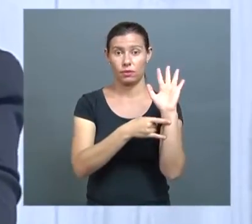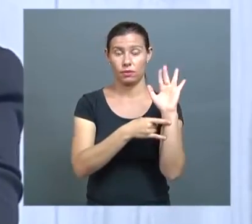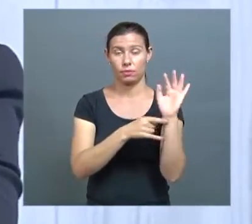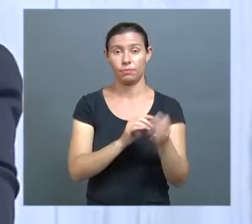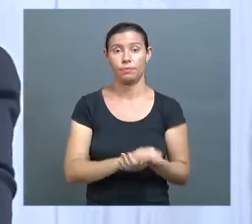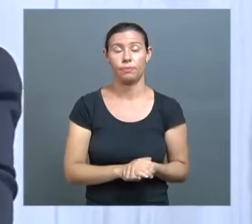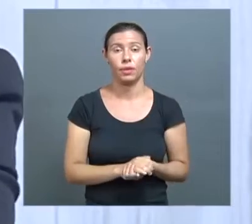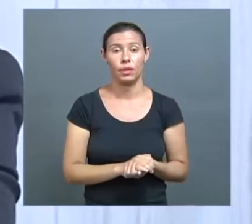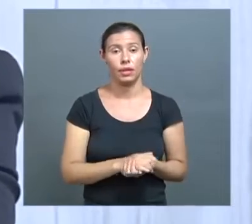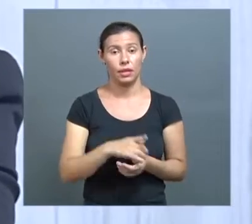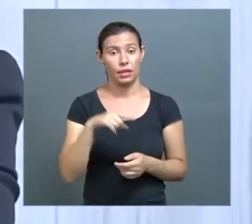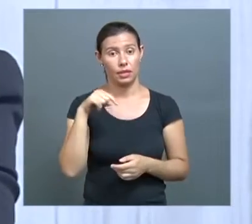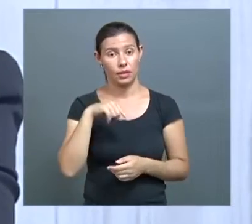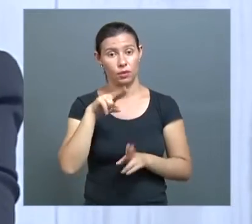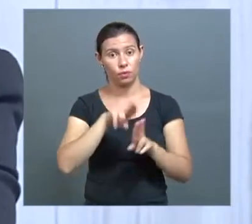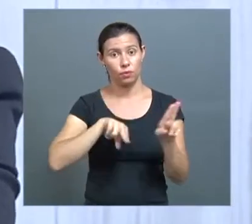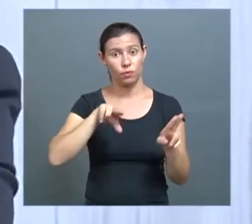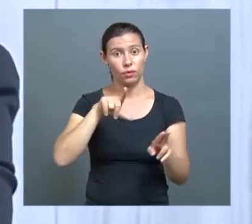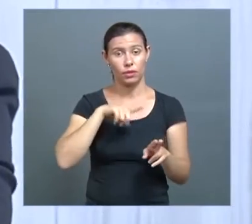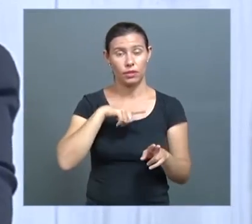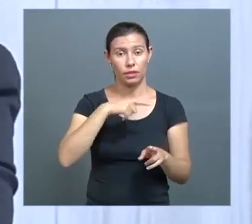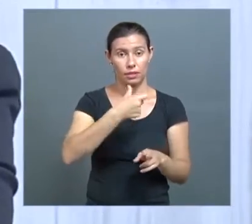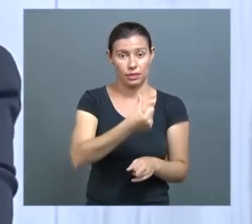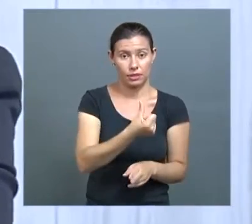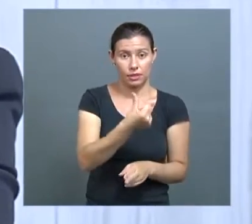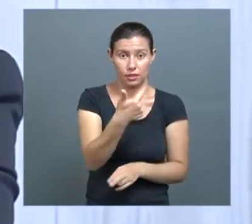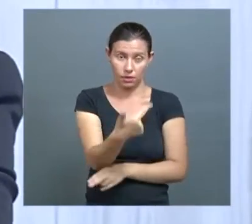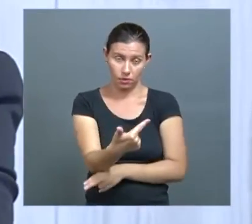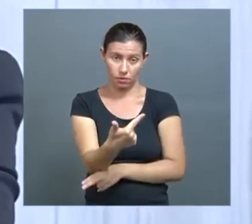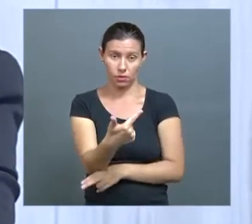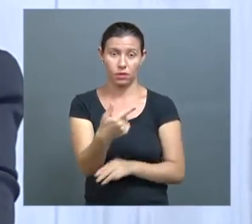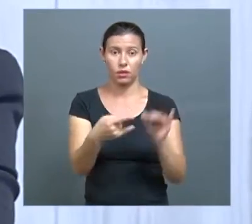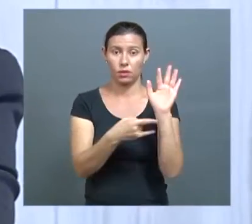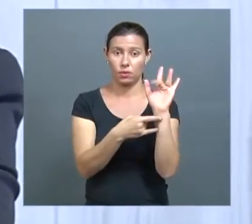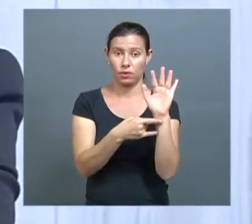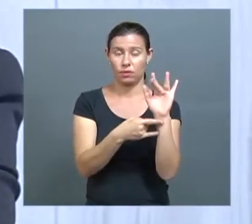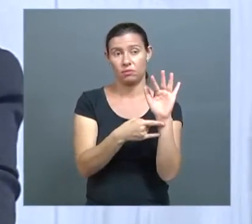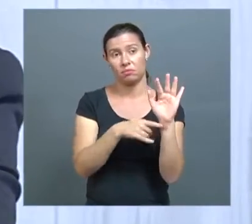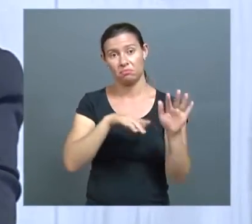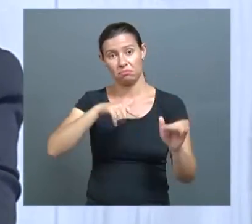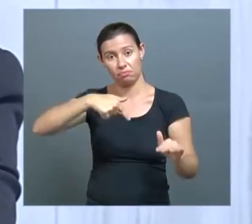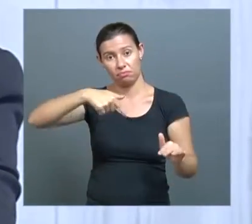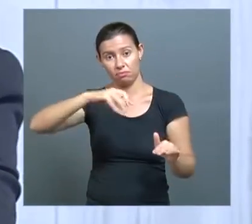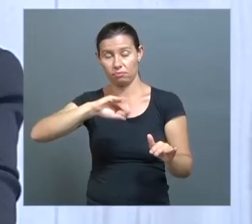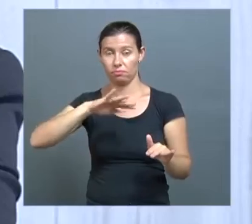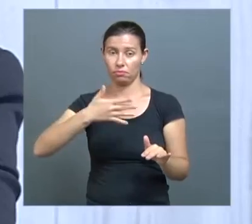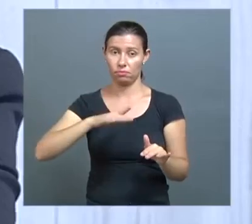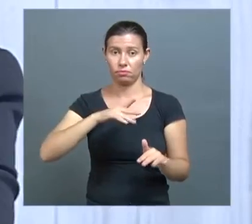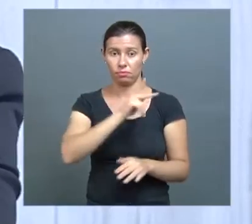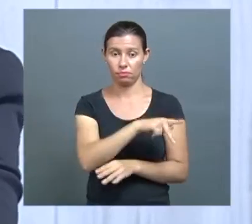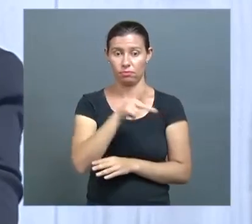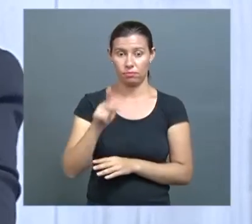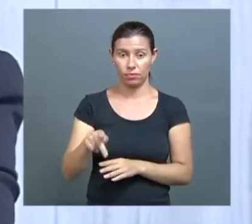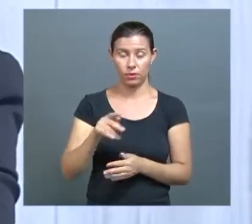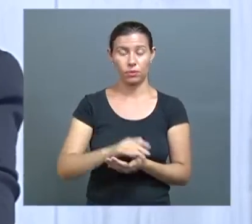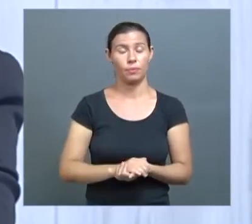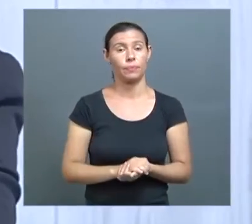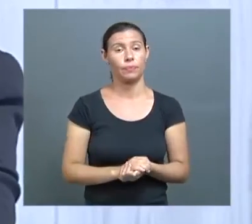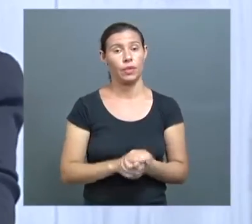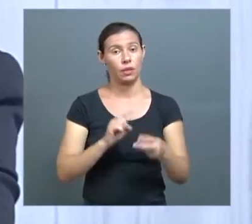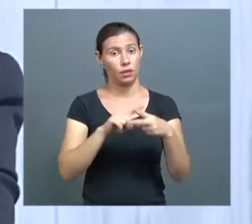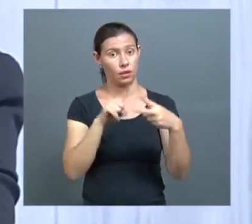UFMG são 62 professores, na UFMG 70 e poucos professores. Então, nessas duas